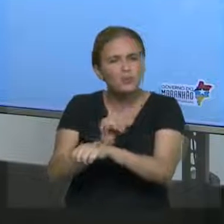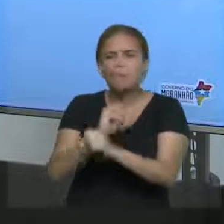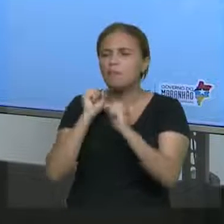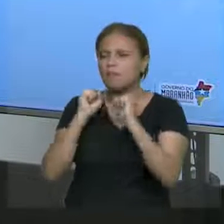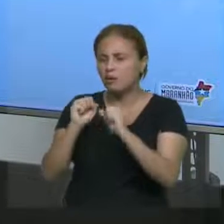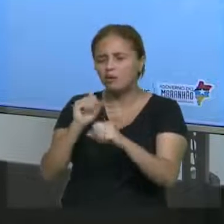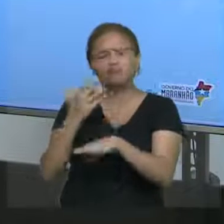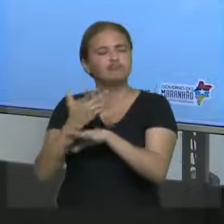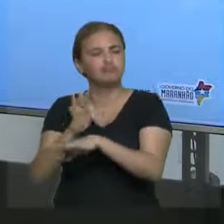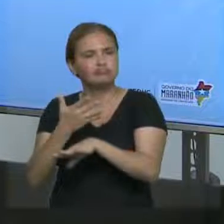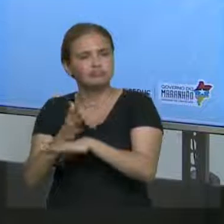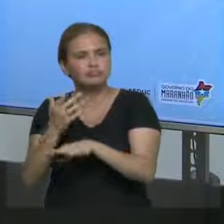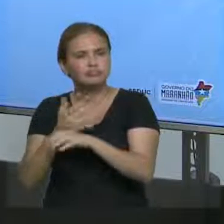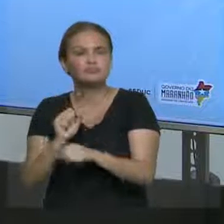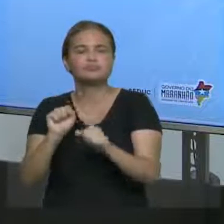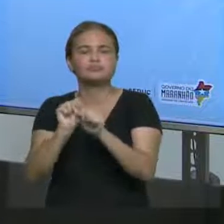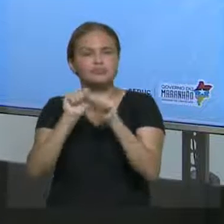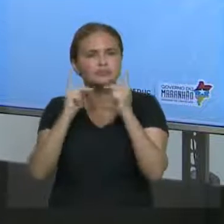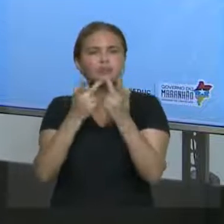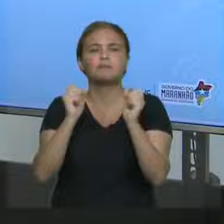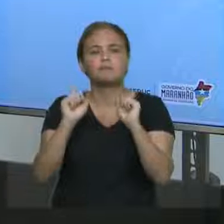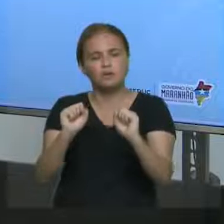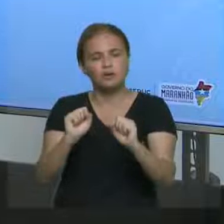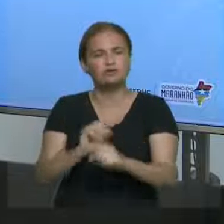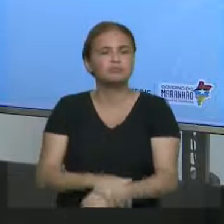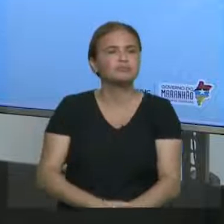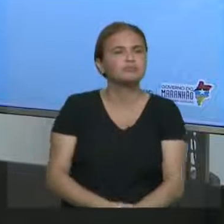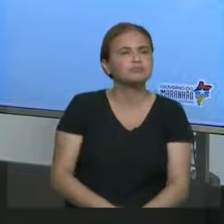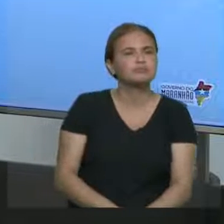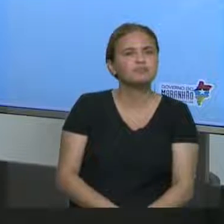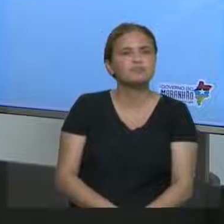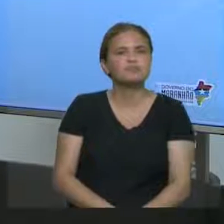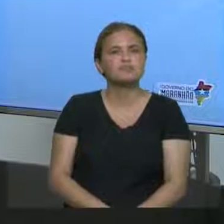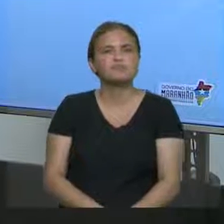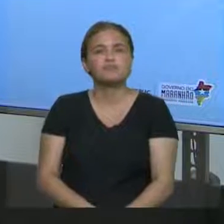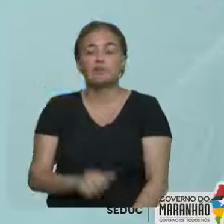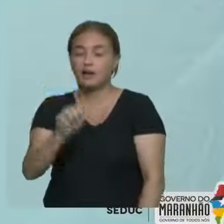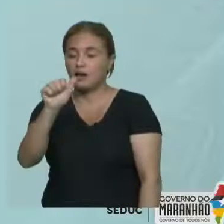revê e tal. Vamos lá, vamos ver se vocês acertam. Bom, uma questão envolvendo a negativa.